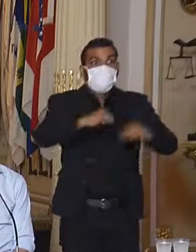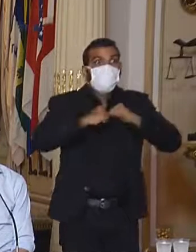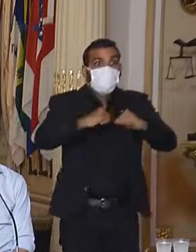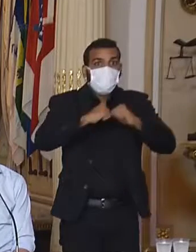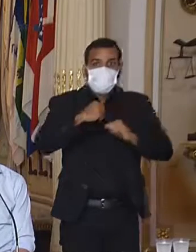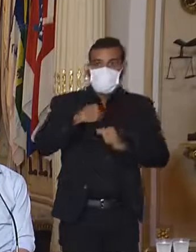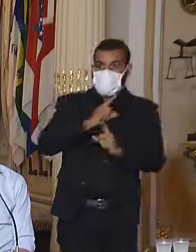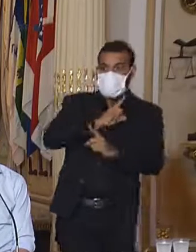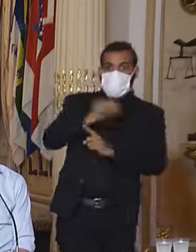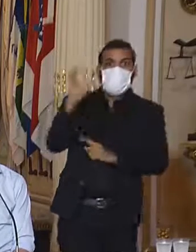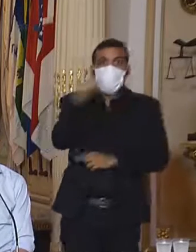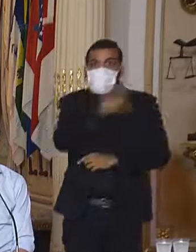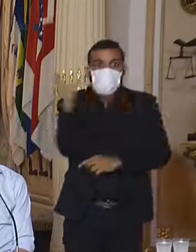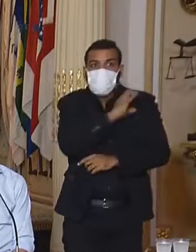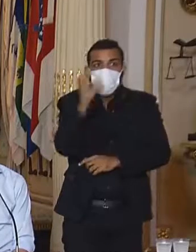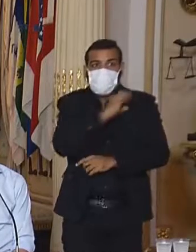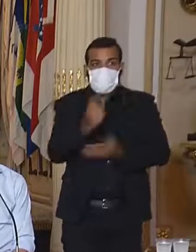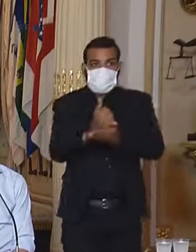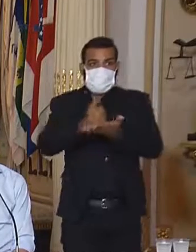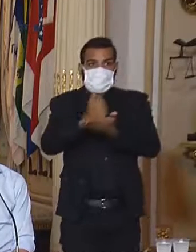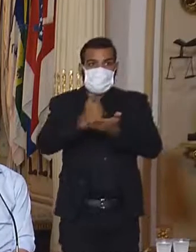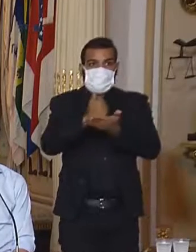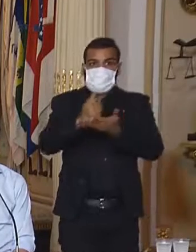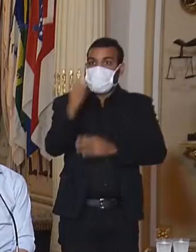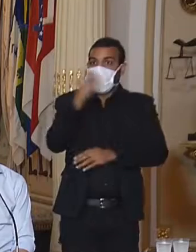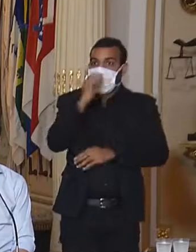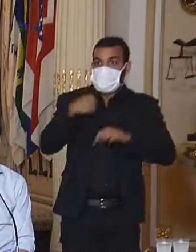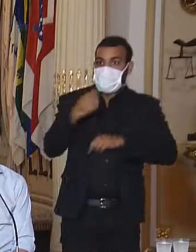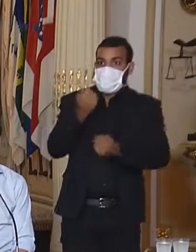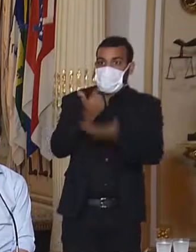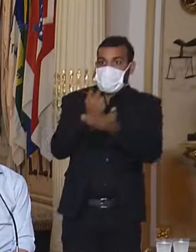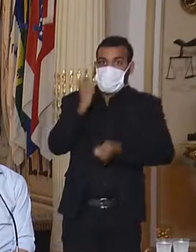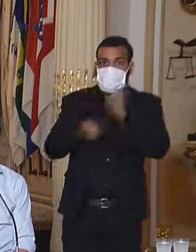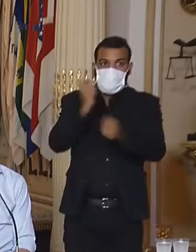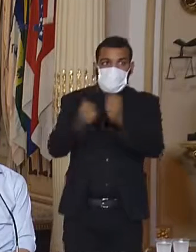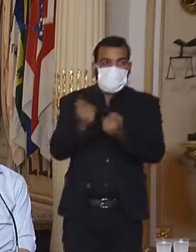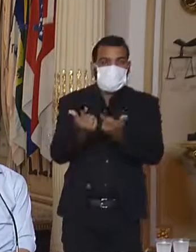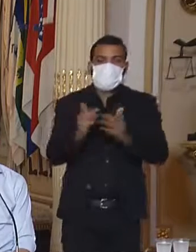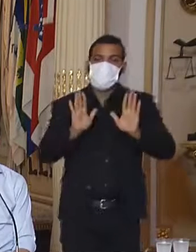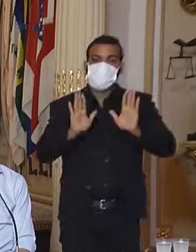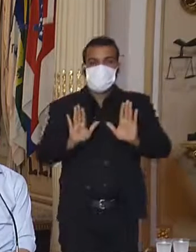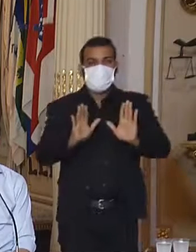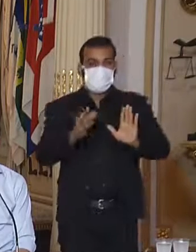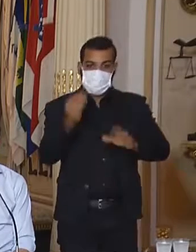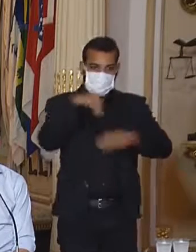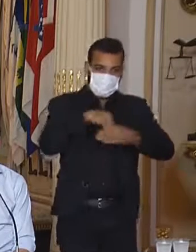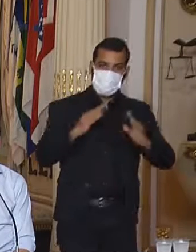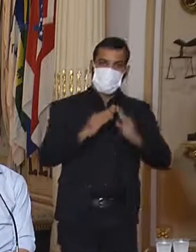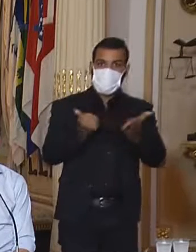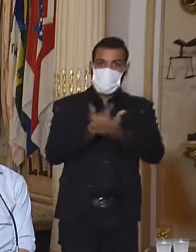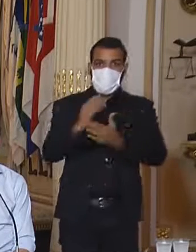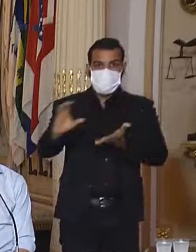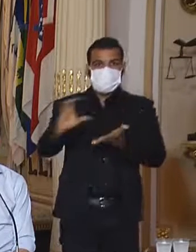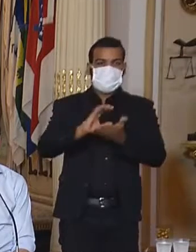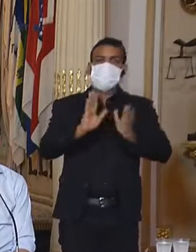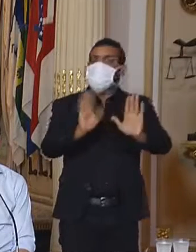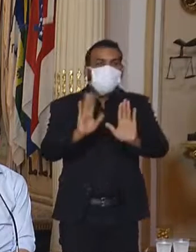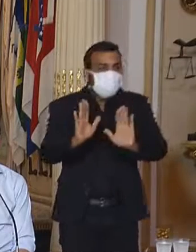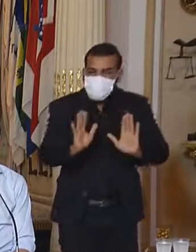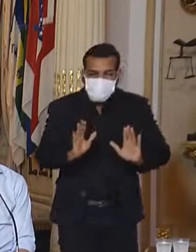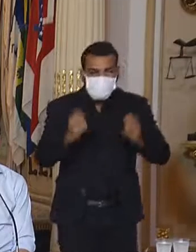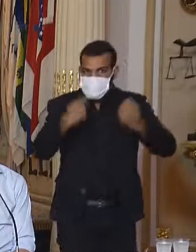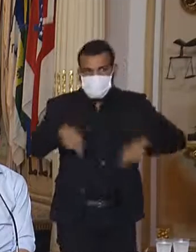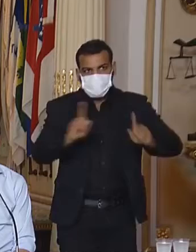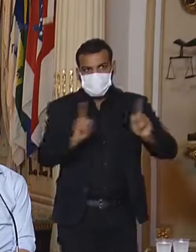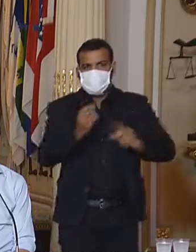para as farmácias para adquirir determinada medicação para ter em casa e tal, isso não é recomendável,